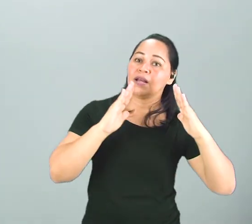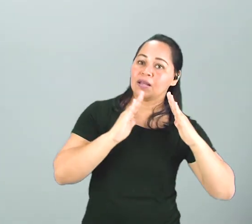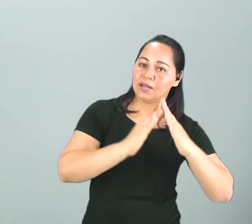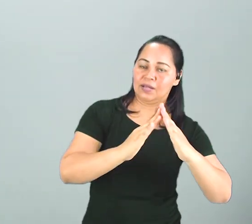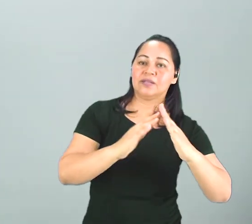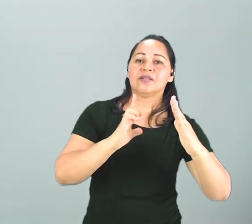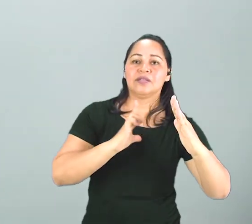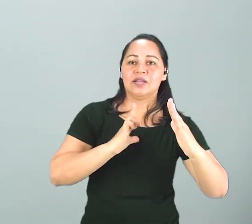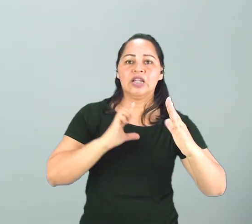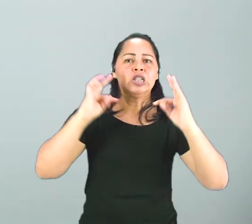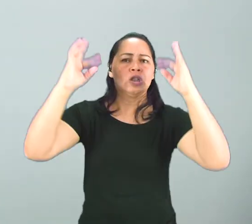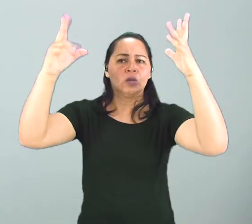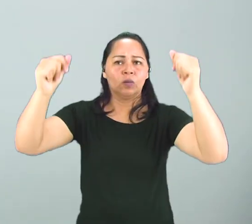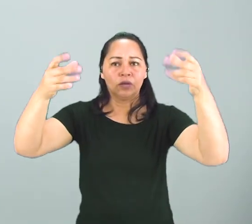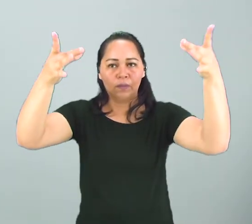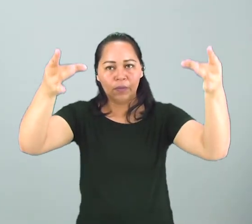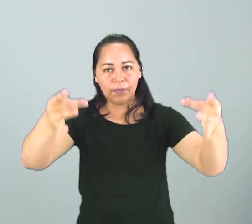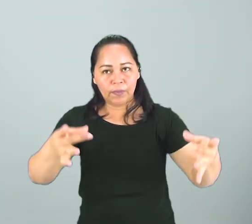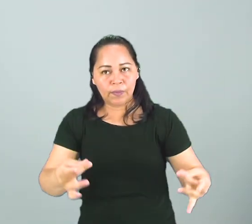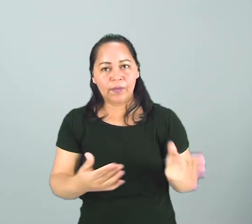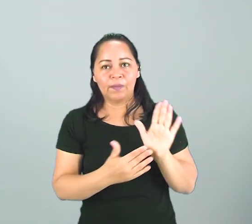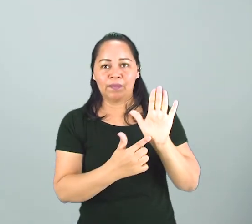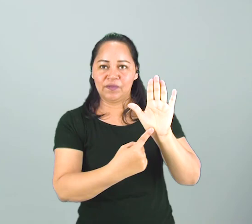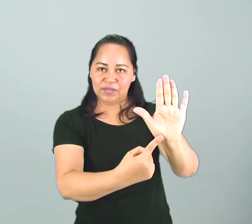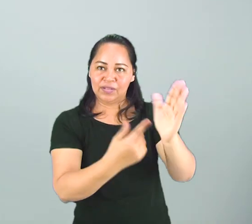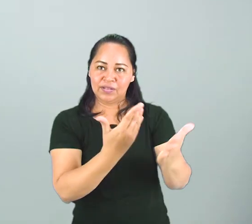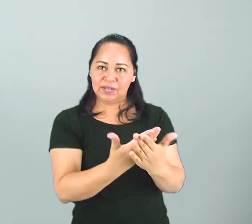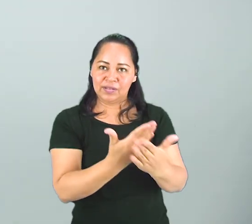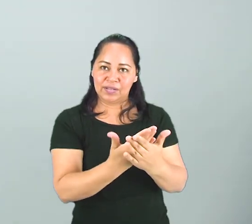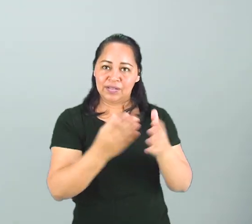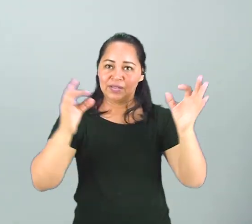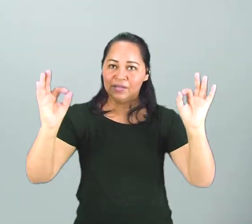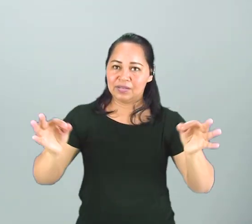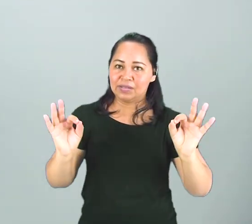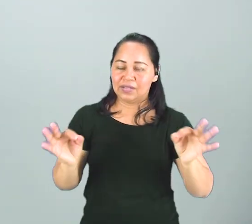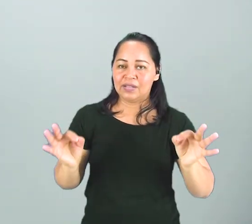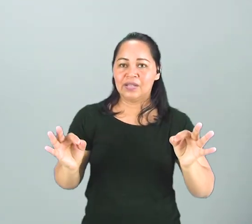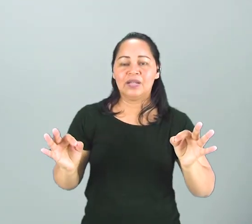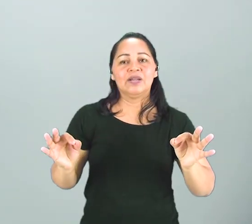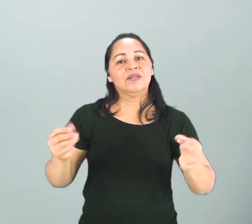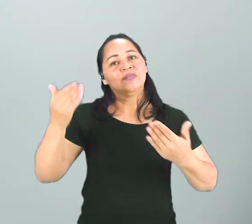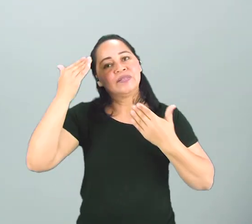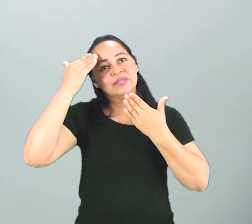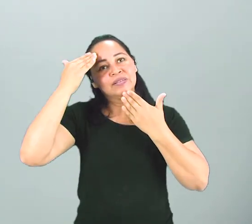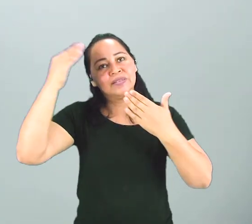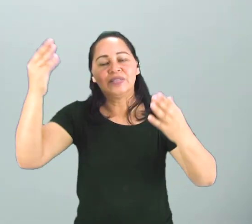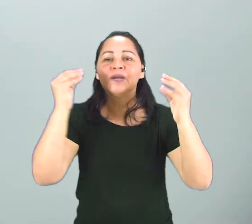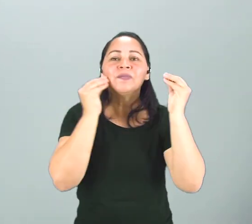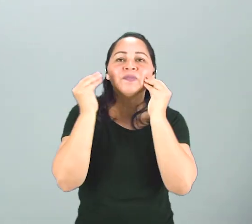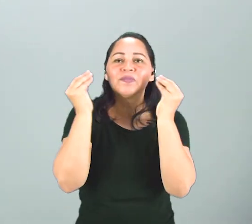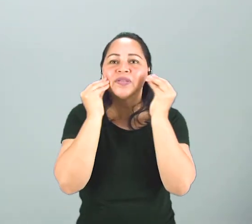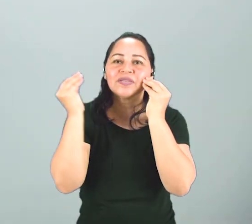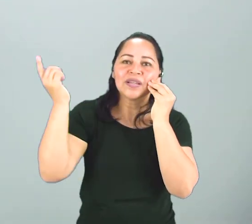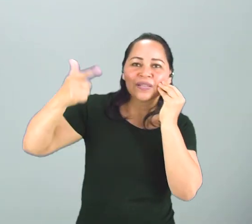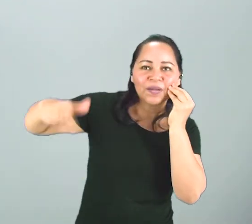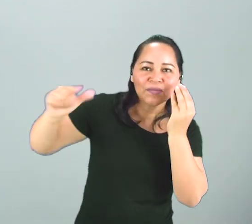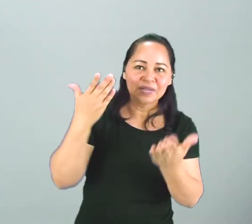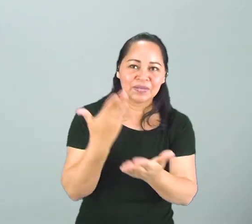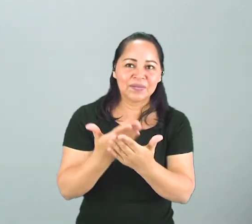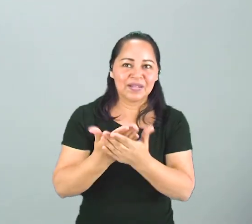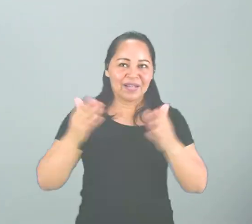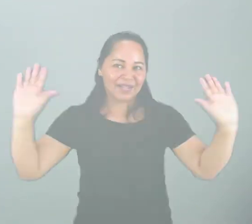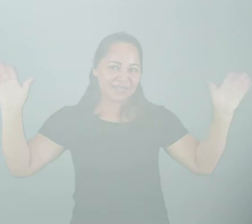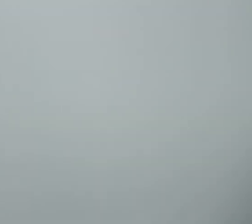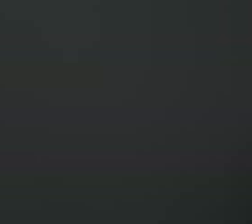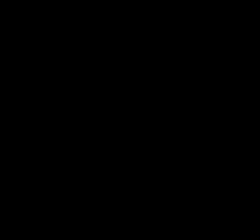minhas aulas estão disponíveis para vocês. Certo, pessoal? Um grande abraço e até a próxima aula. Até